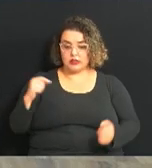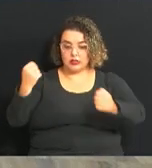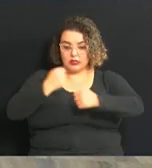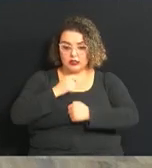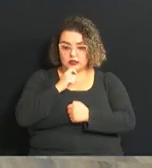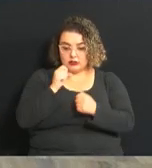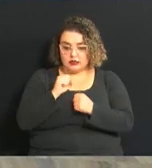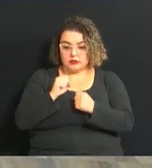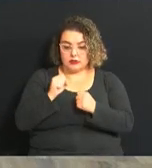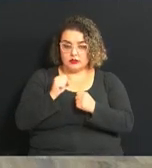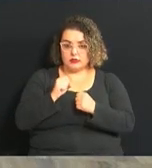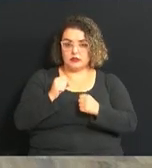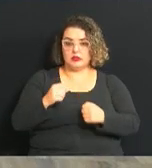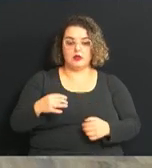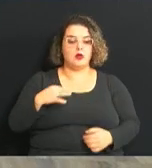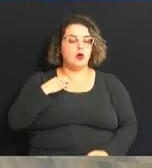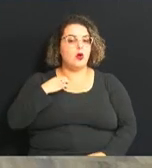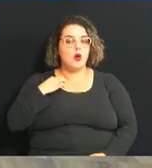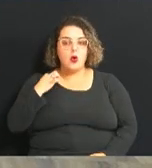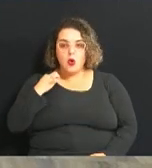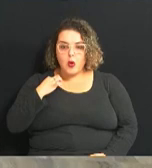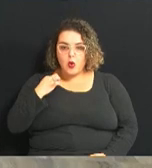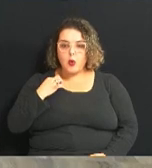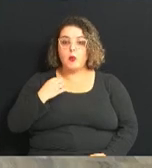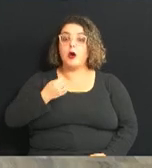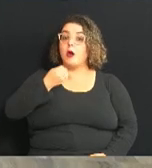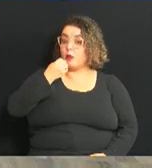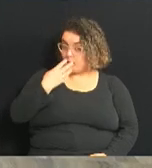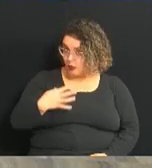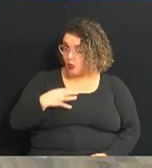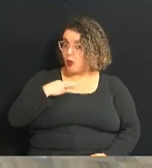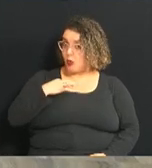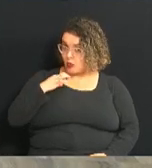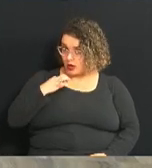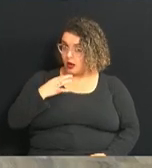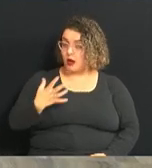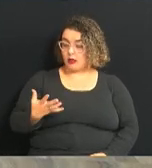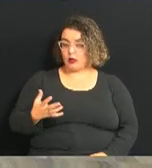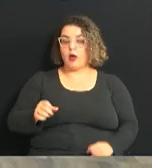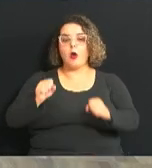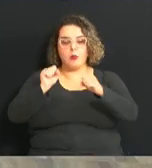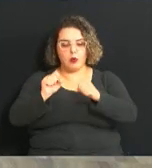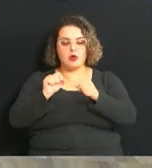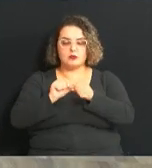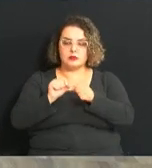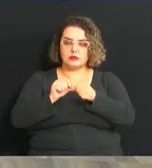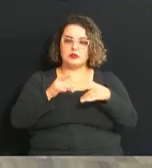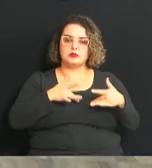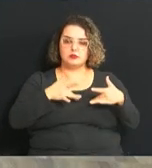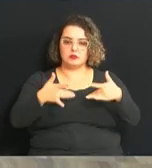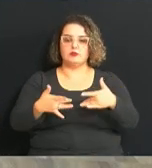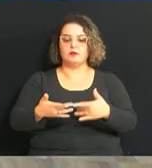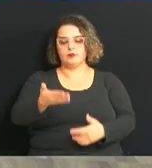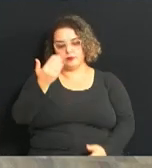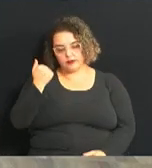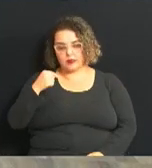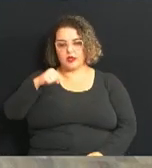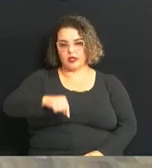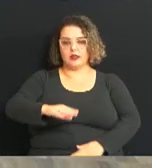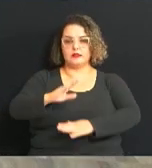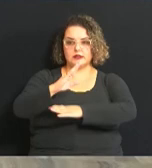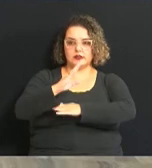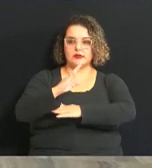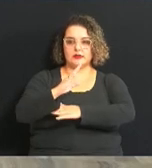tem alguma roupa aí na sua residência em bom estado e você pode fazer essa doação faça traga aqui na Câmara de